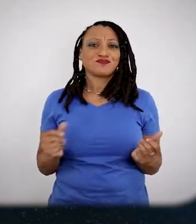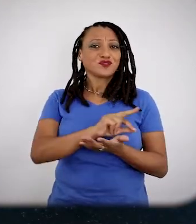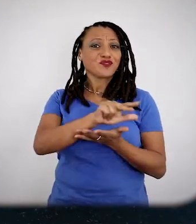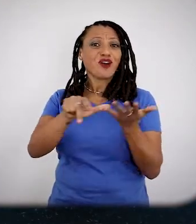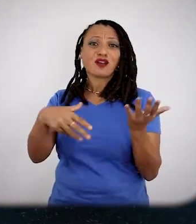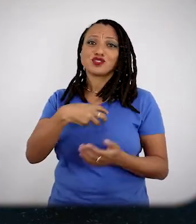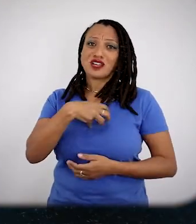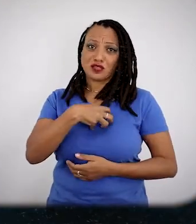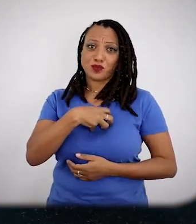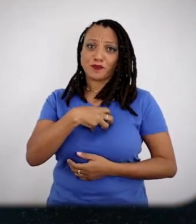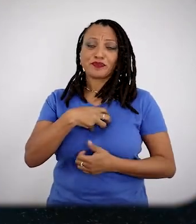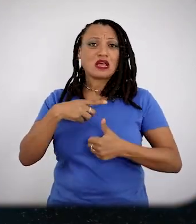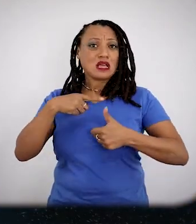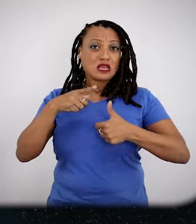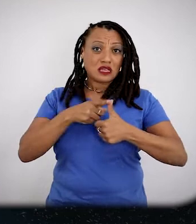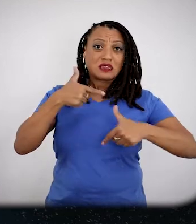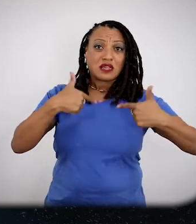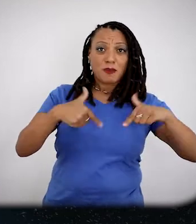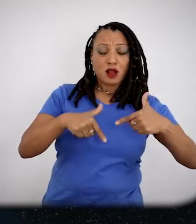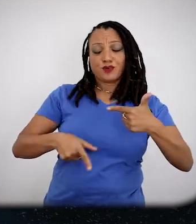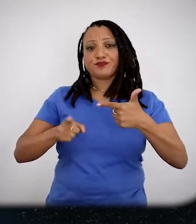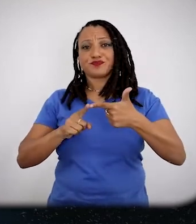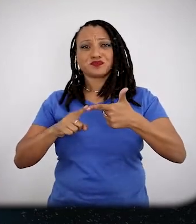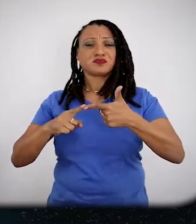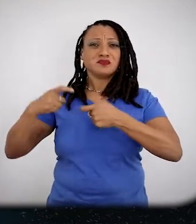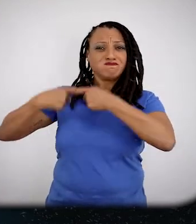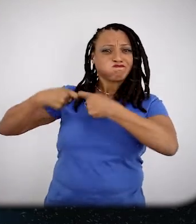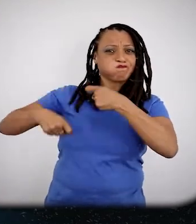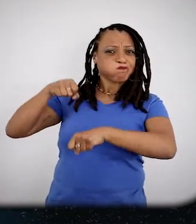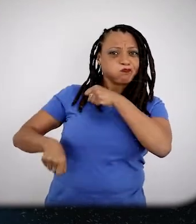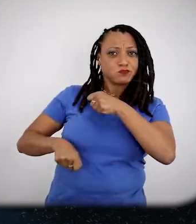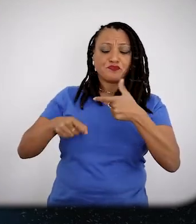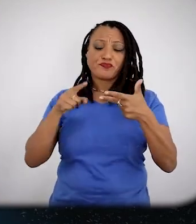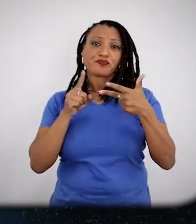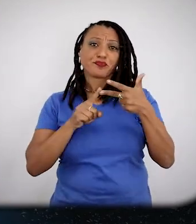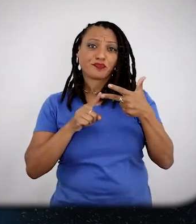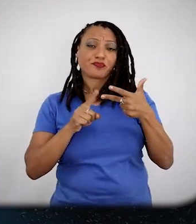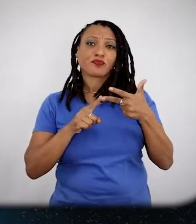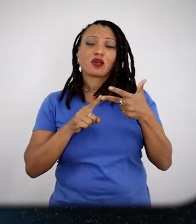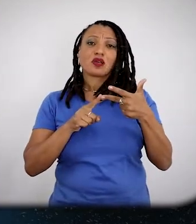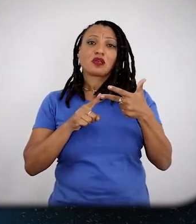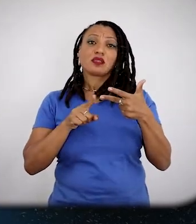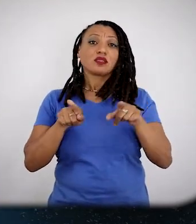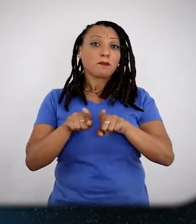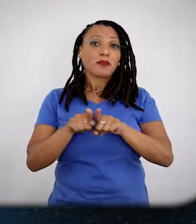exaurido em todas as dimensões, como força de trabalho, como objeto sexual, como